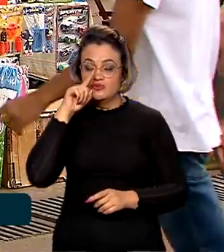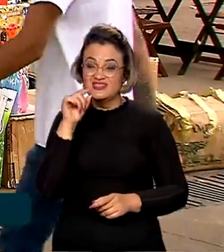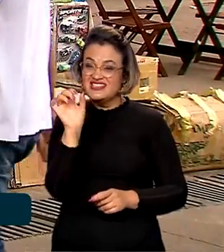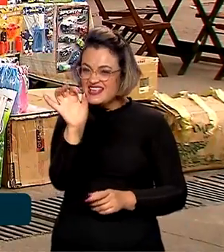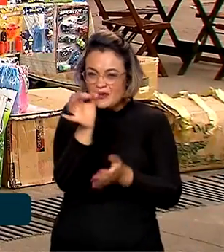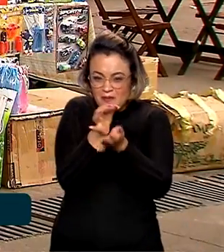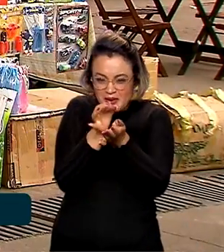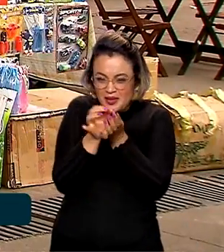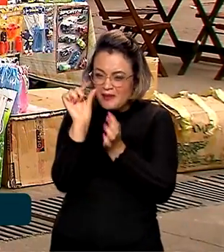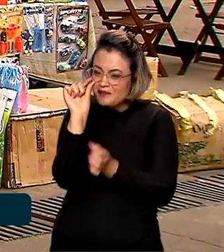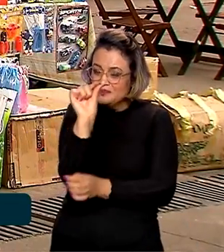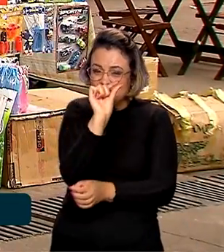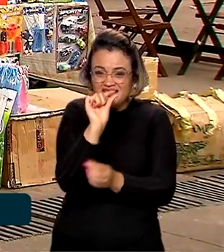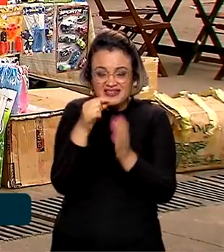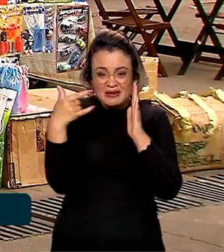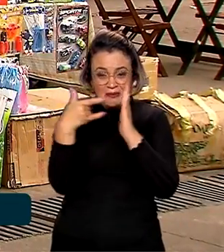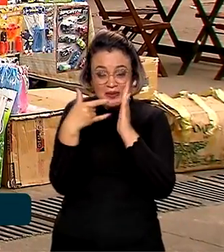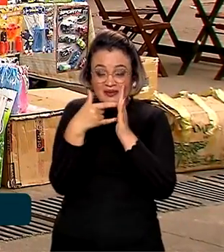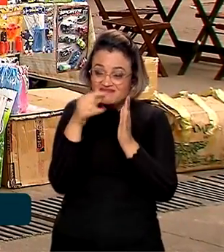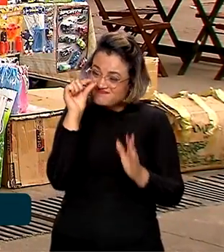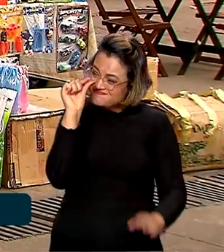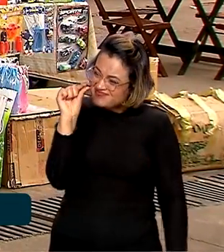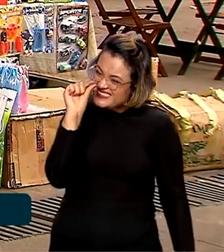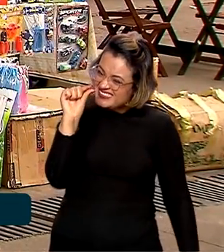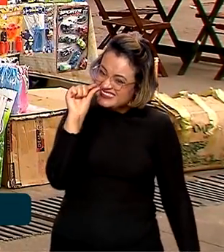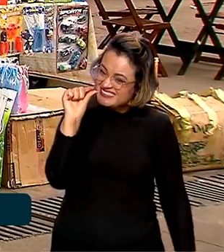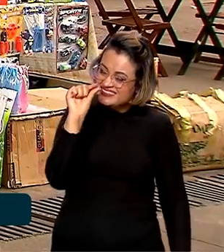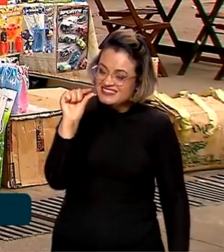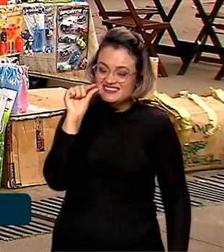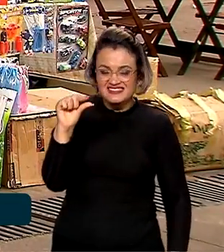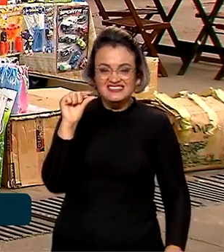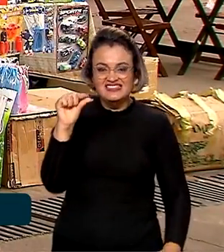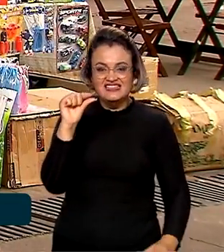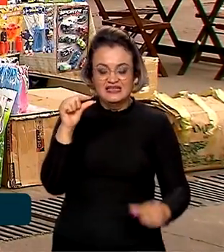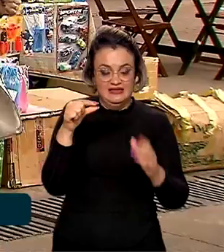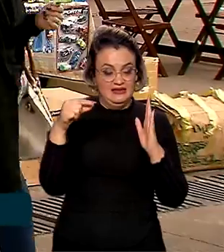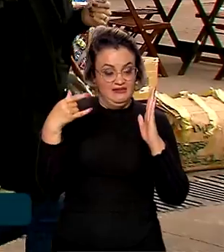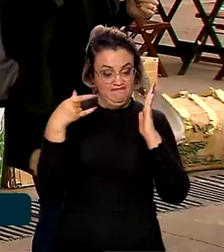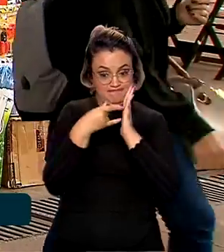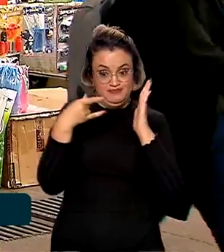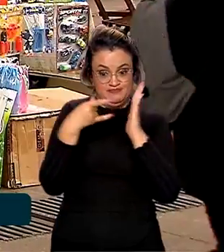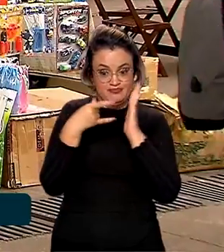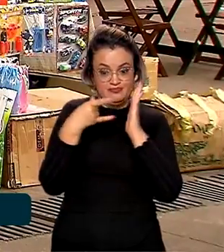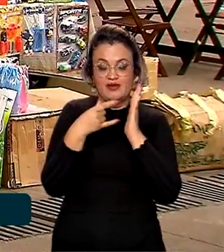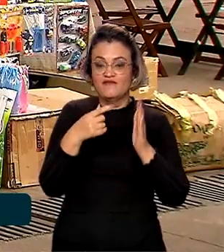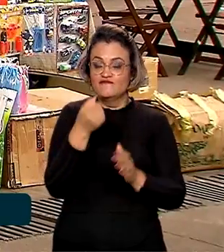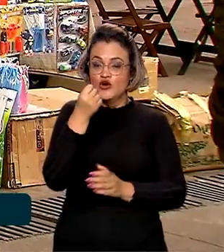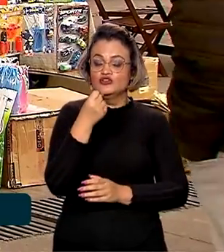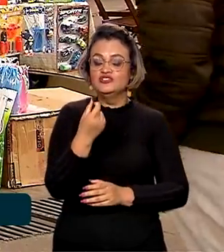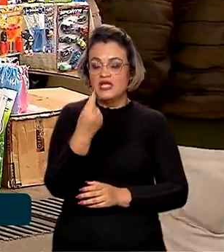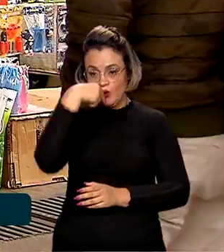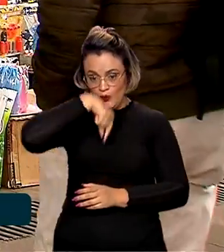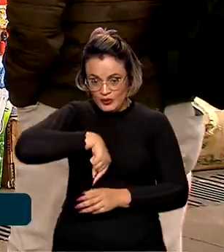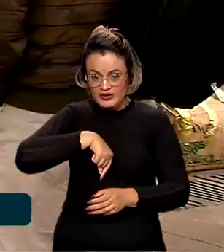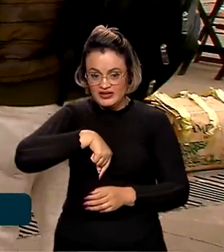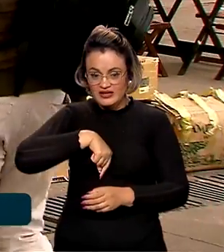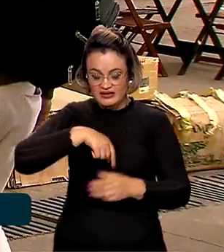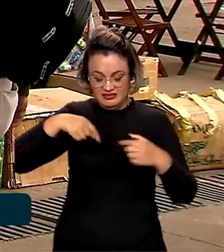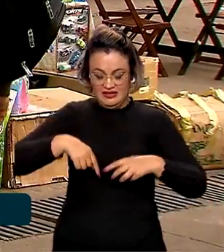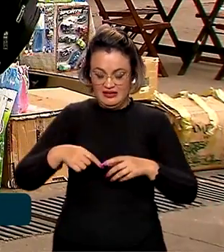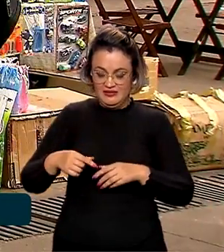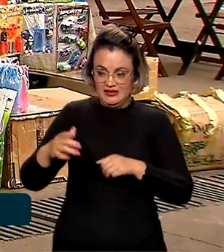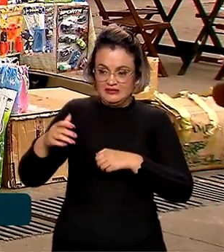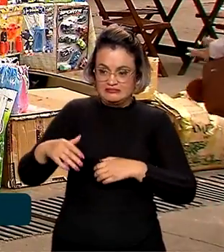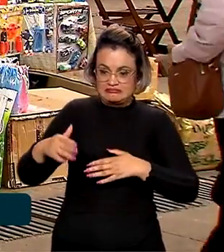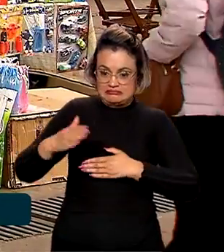mini esferas de cerca de 5 milímetros com alta força magnética, que se engolidas, podem grudar no intestino